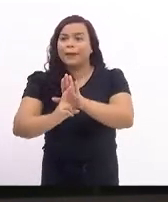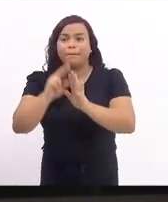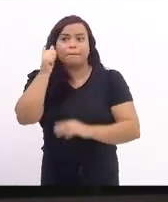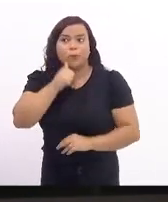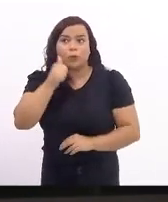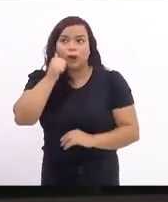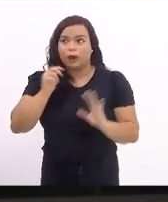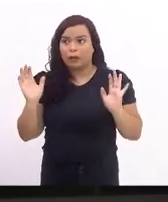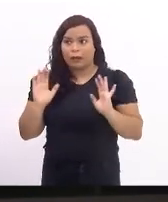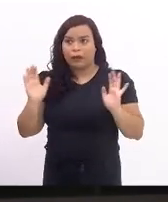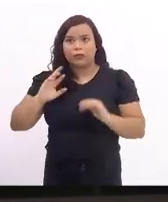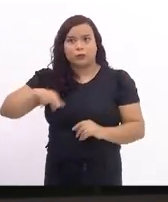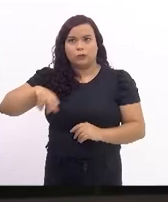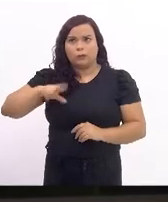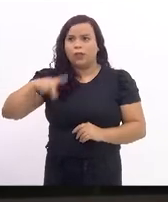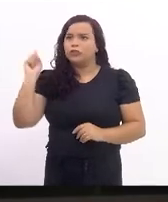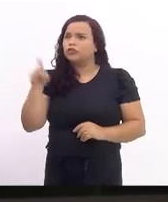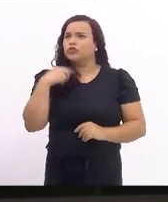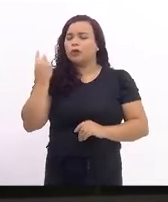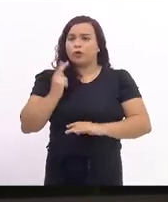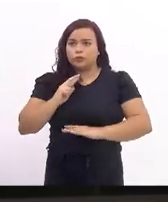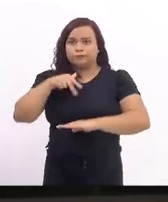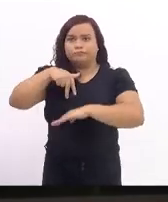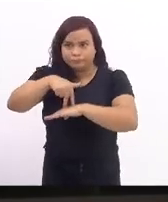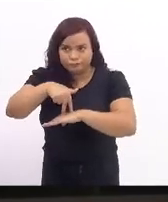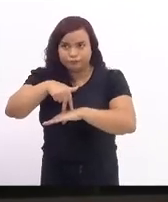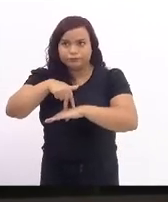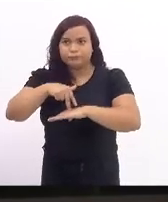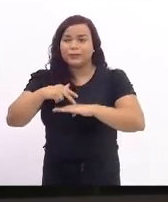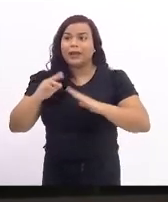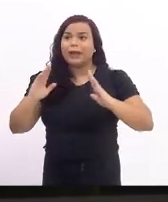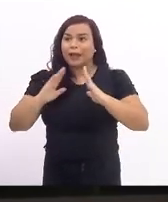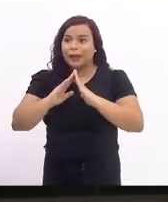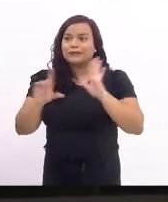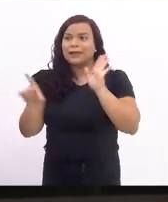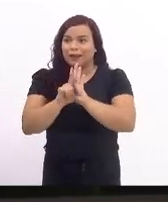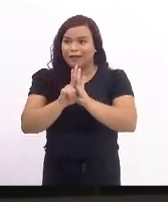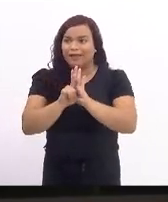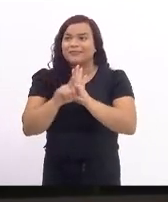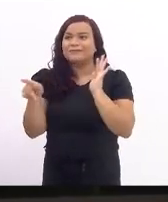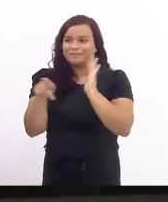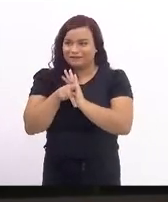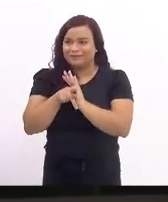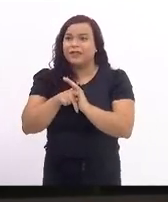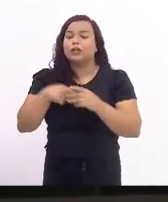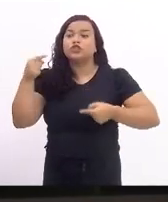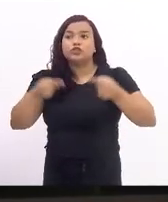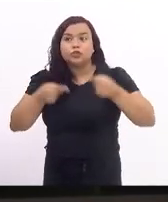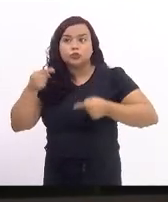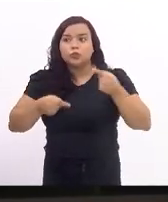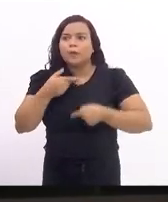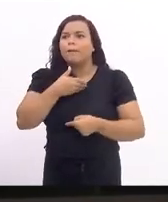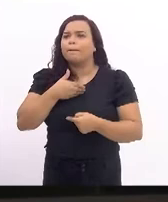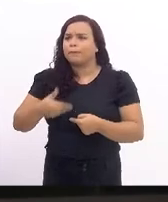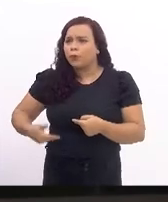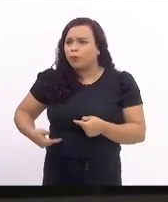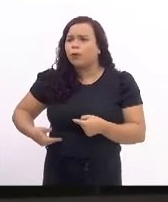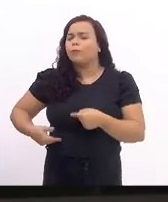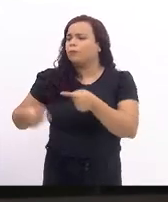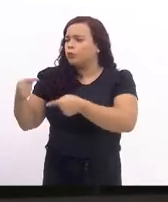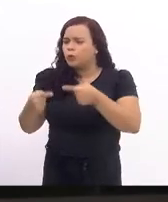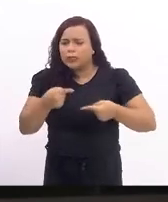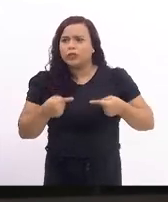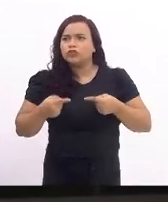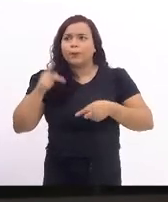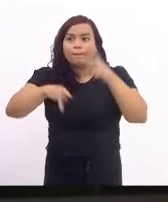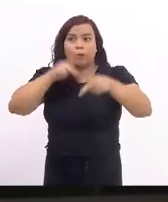aqui numa situação de uma casa legislativa para discutir políticas públicas para toda uma